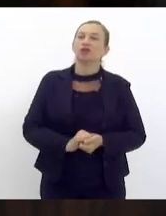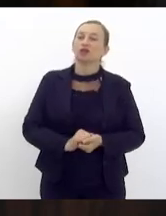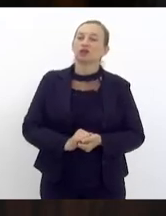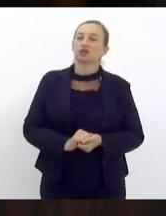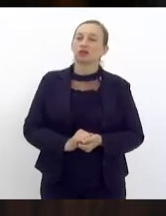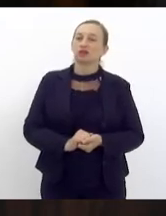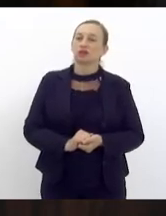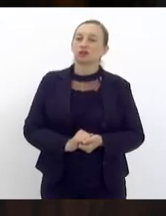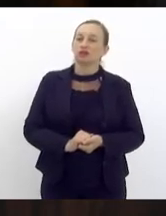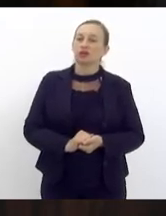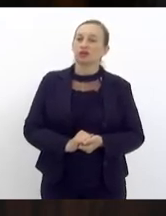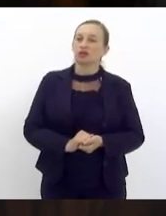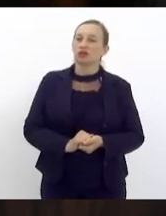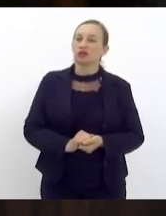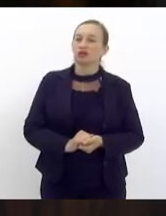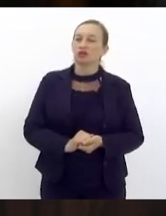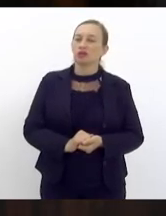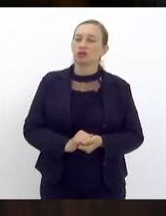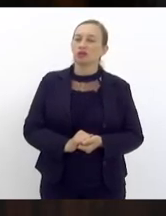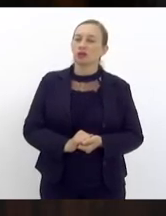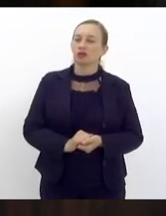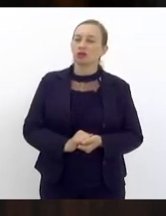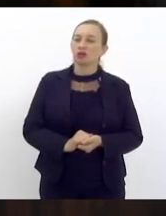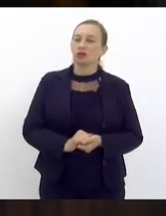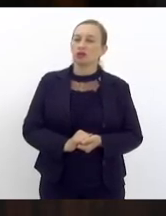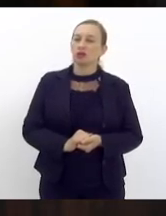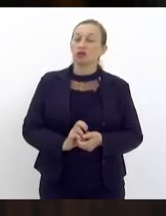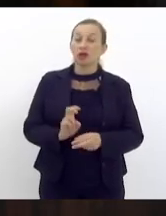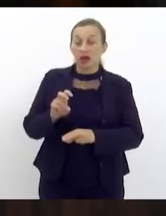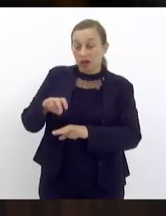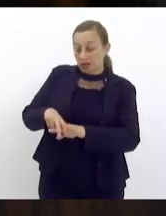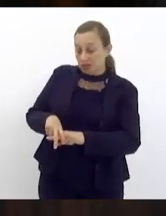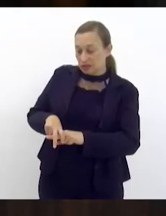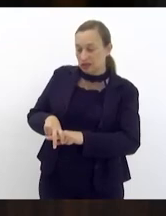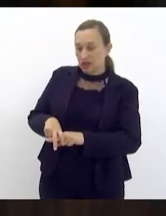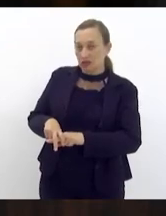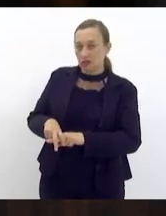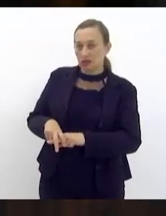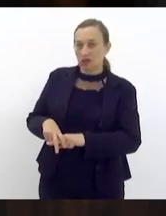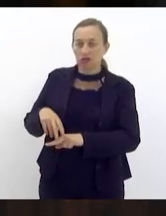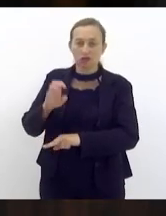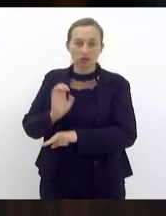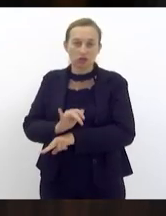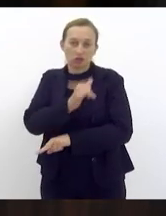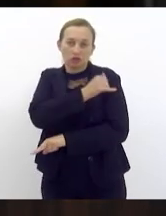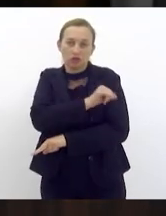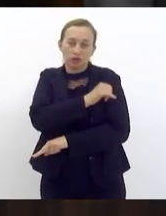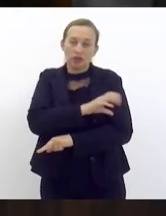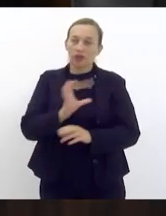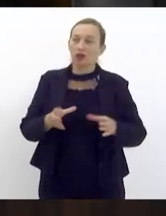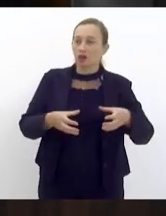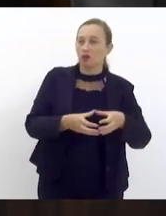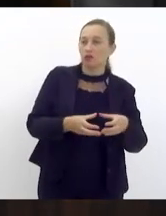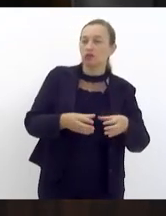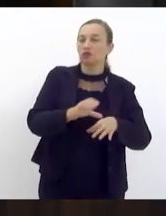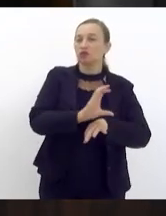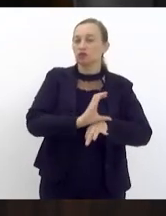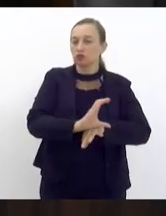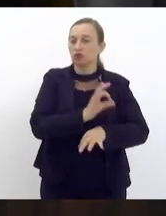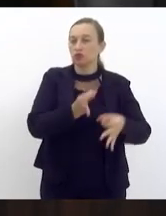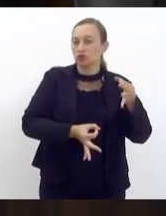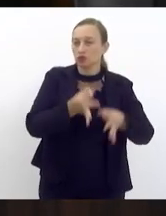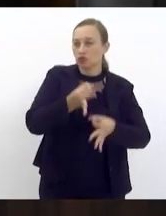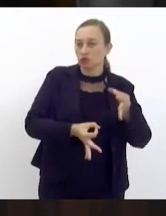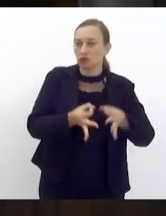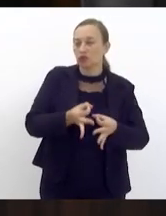reserva de assentos no âmbito do estado do Rio de Janeiro parecendo as comissões de constituição e justiça pela